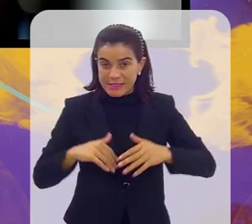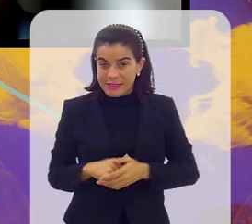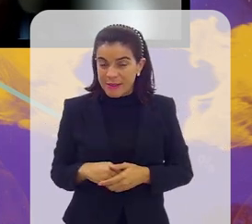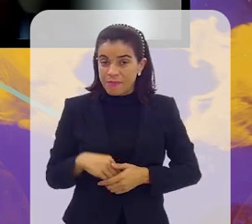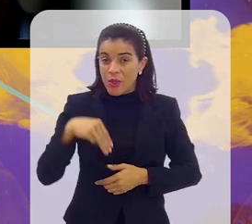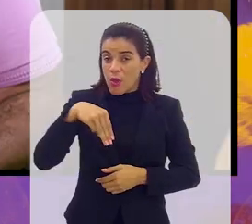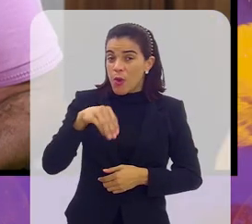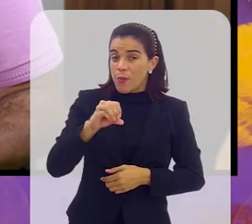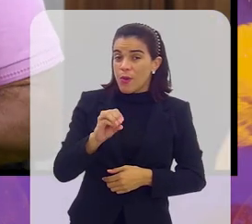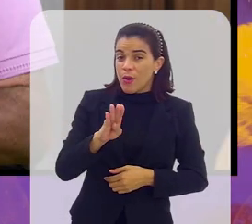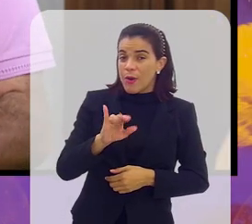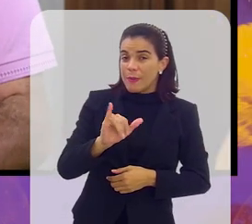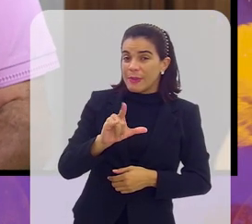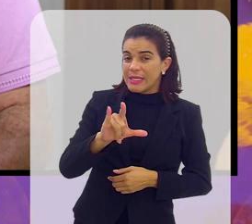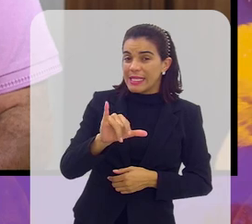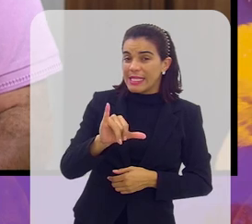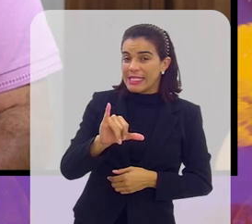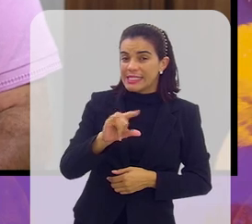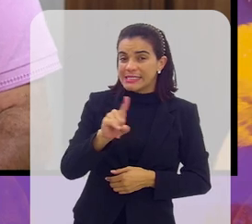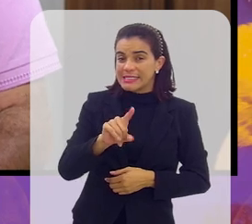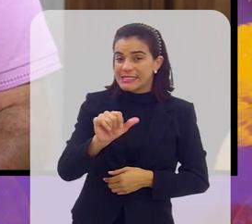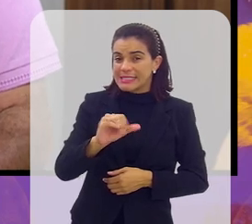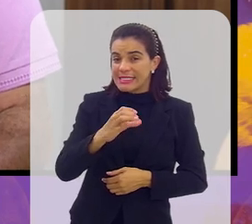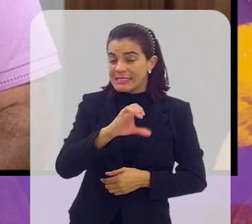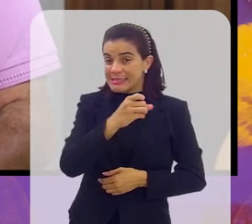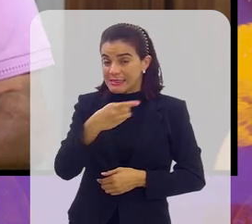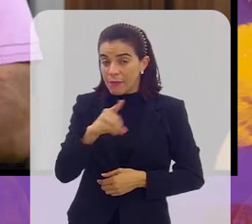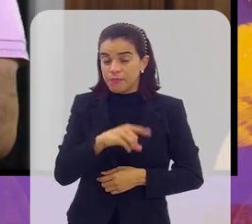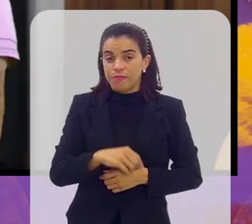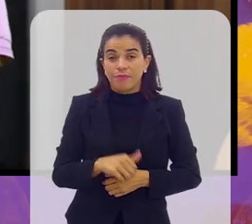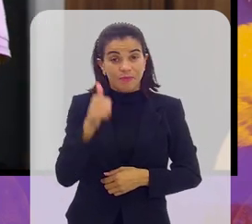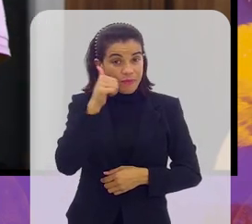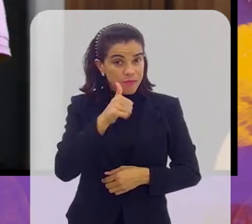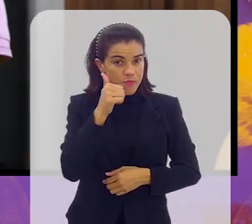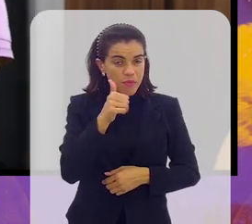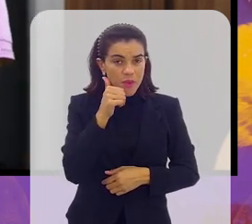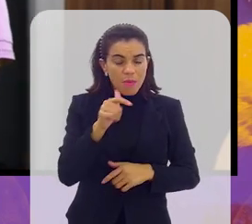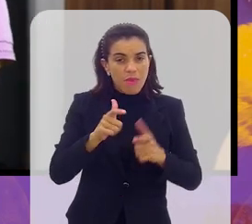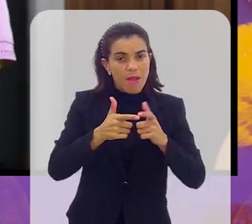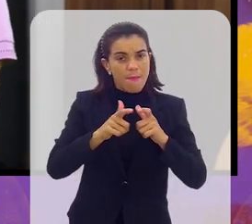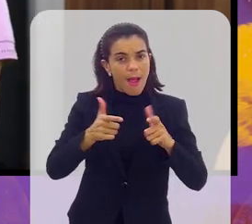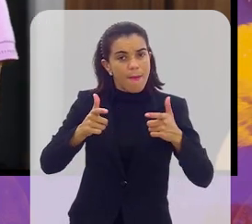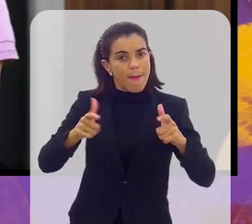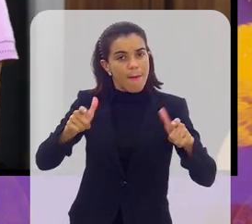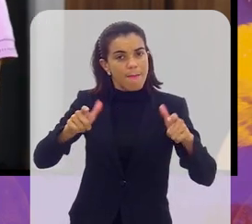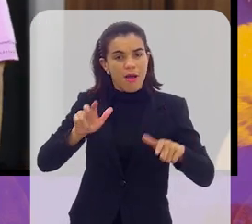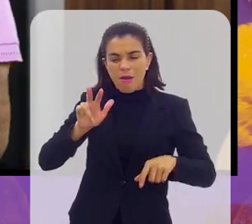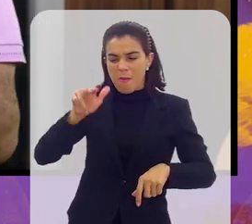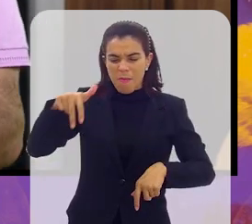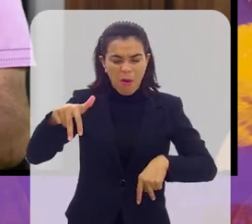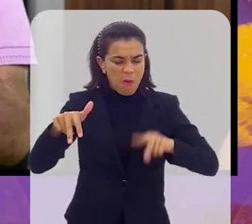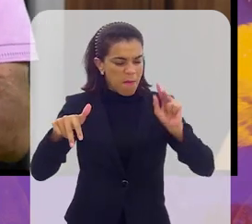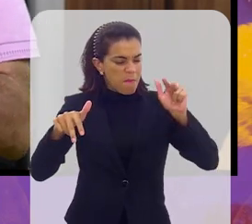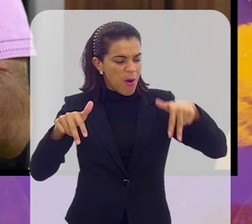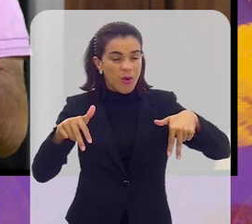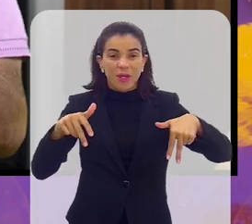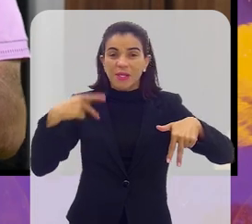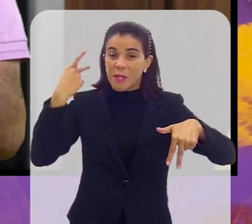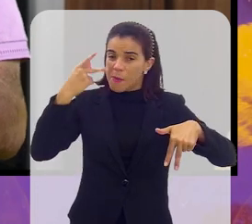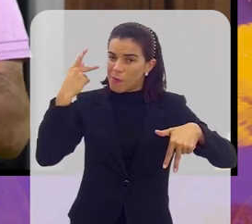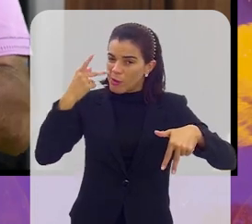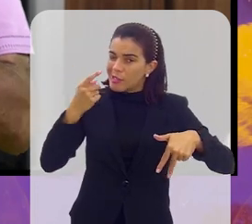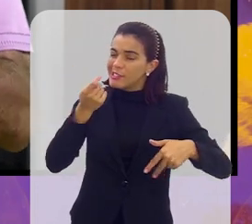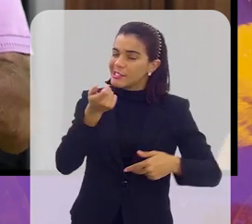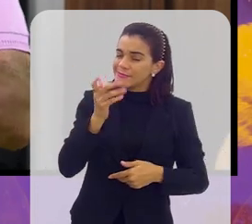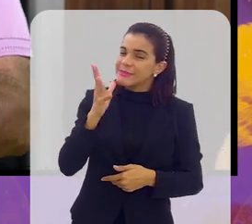mobilização. As mulheres em nosso país, cada vez mais, têm conquistado espaço. Na política ainda é um pouco